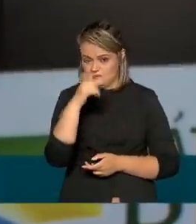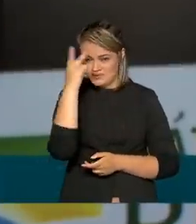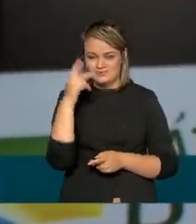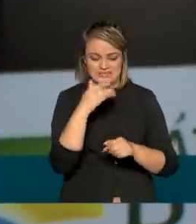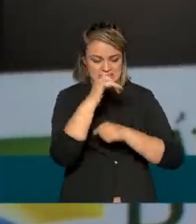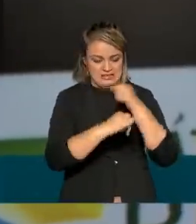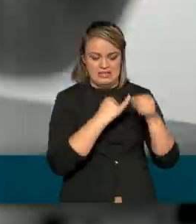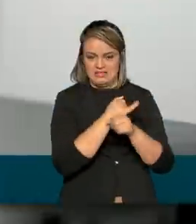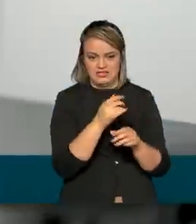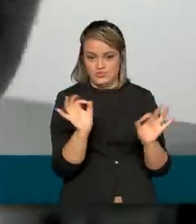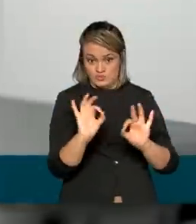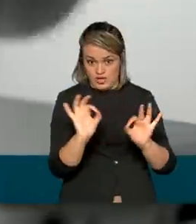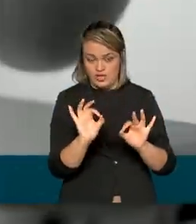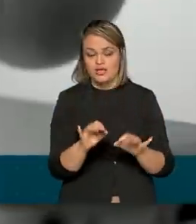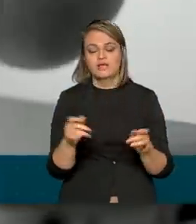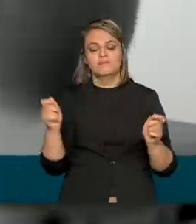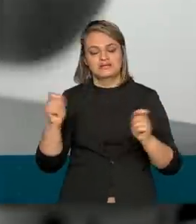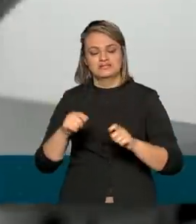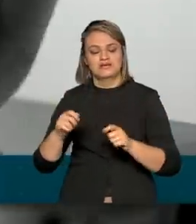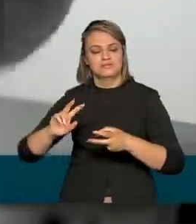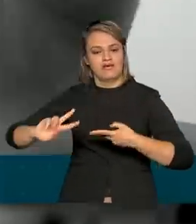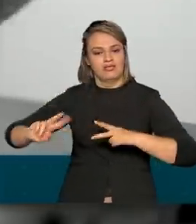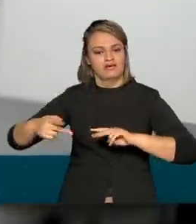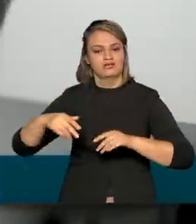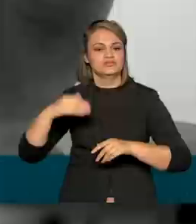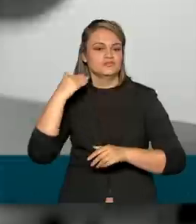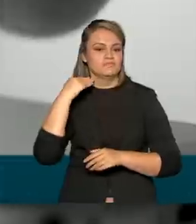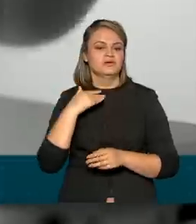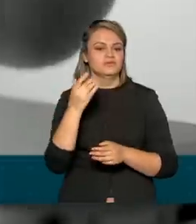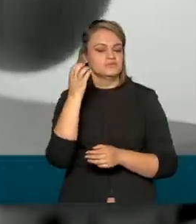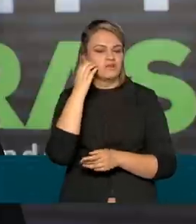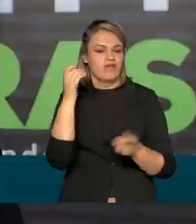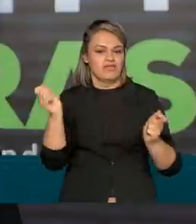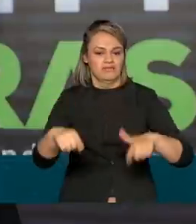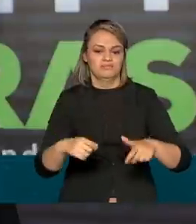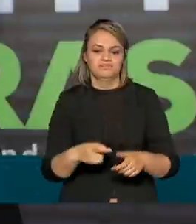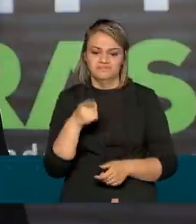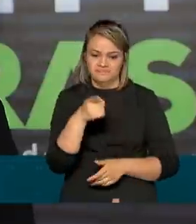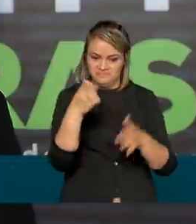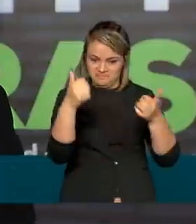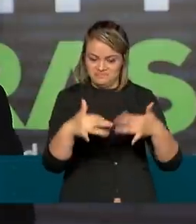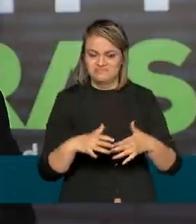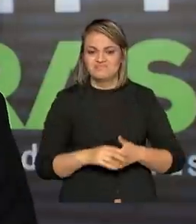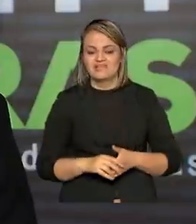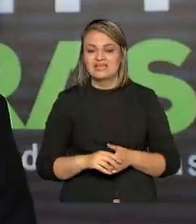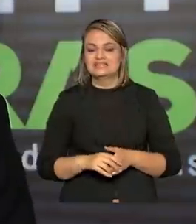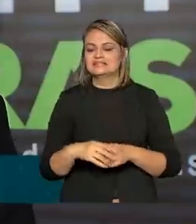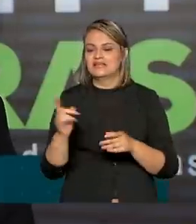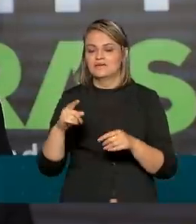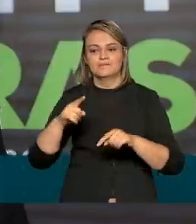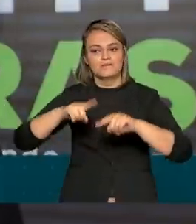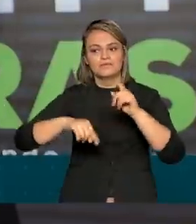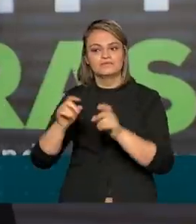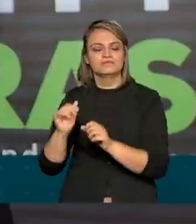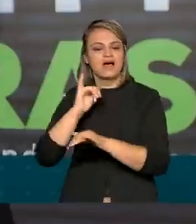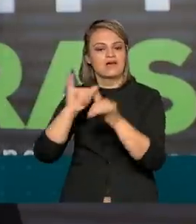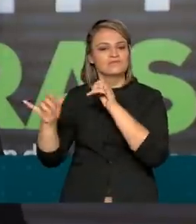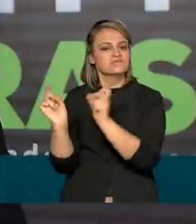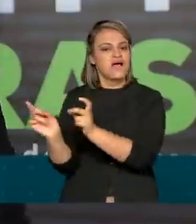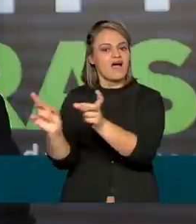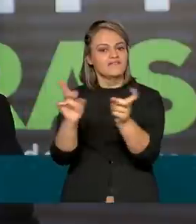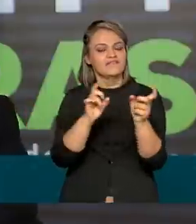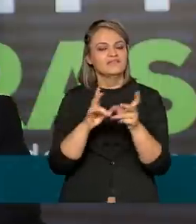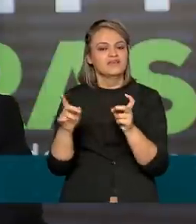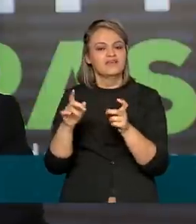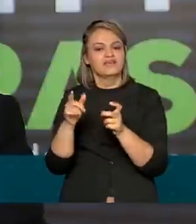internet possam fazer transações bancárias pelo celular. As pessoas vão poder vender seus produtos e ali simplesmente